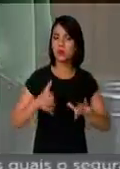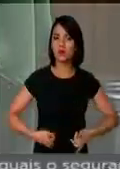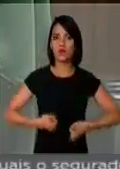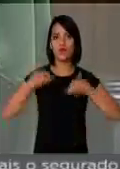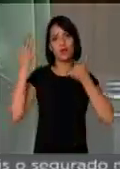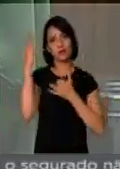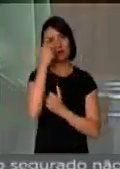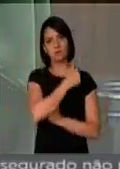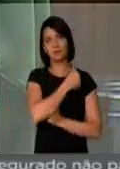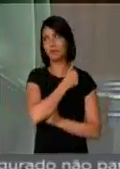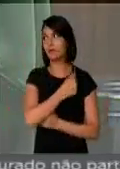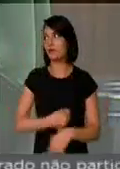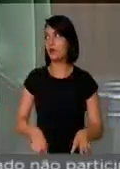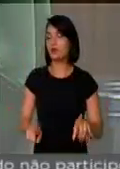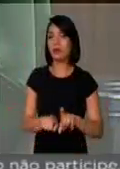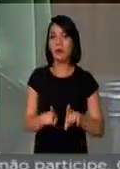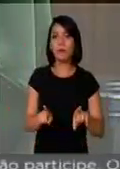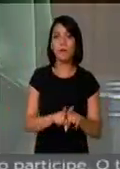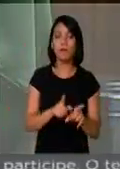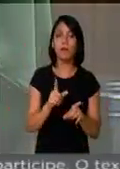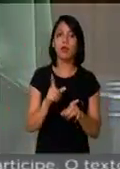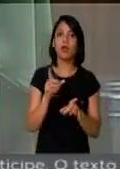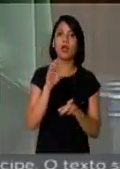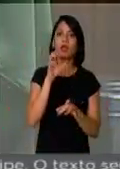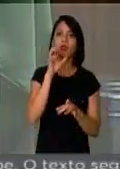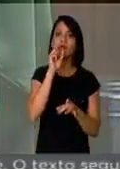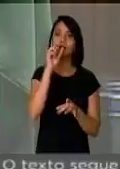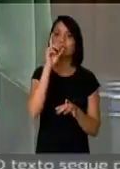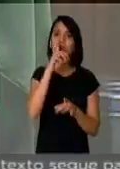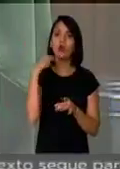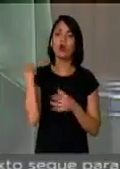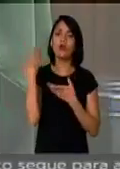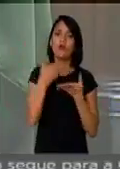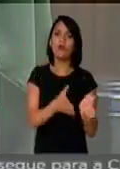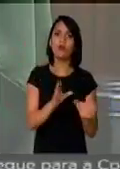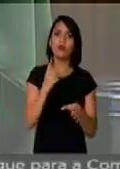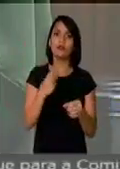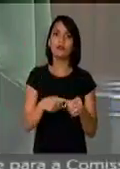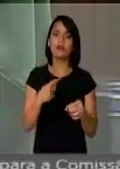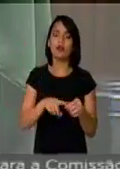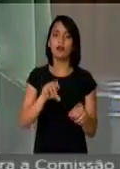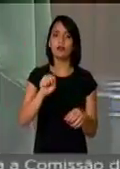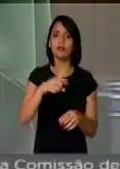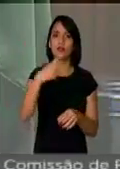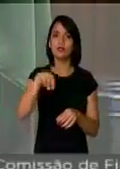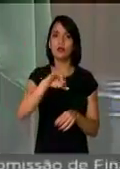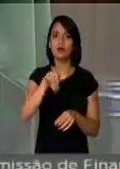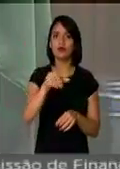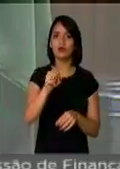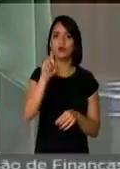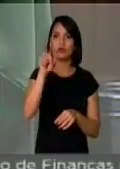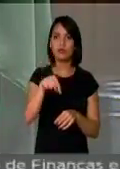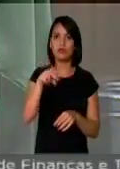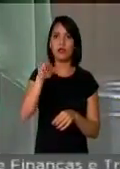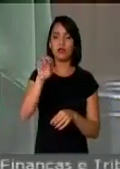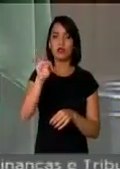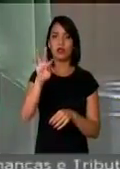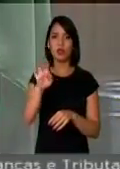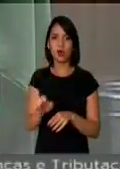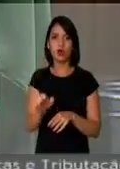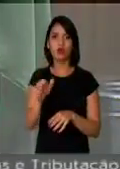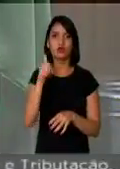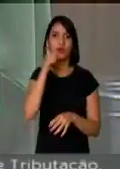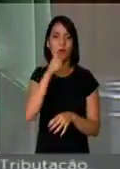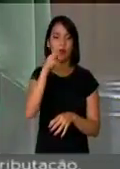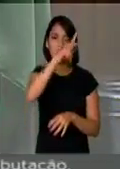Também, no final de semana, estivemos na cidade de São José do Norte, a qual a prefeita do meu partido, a